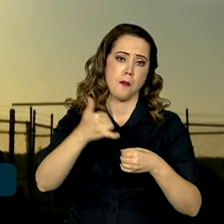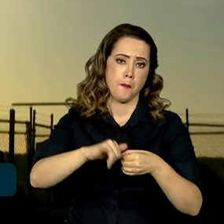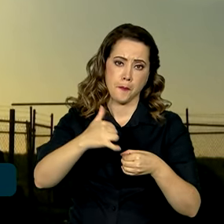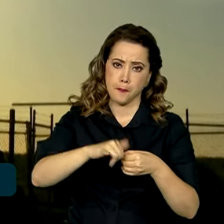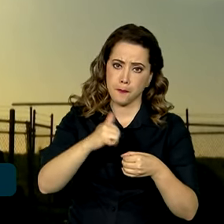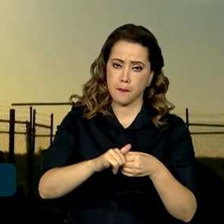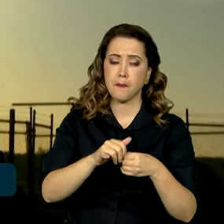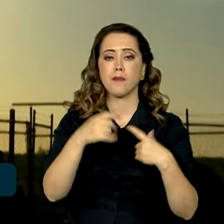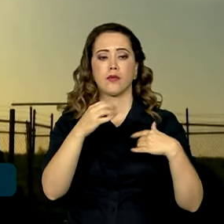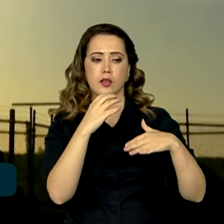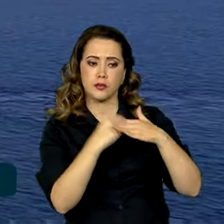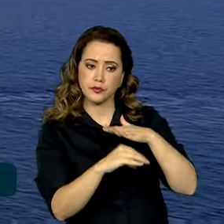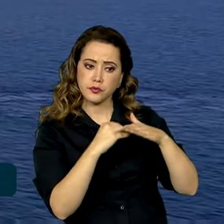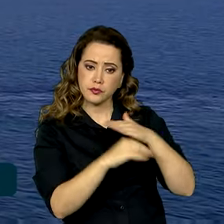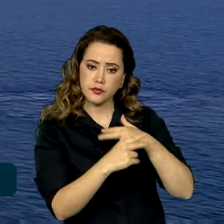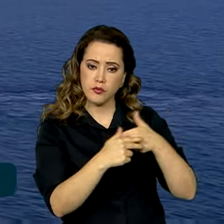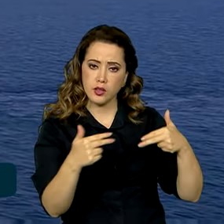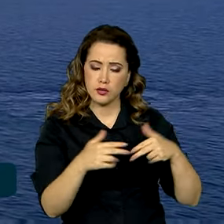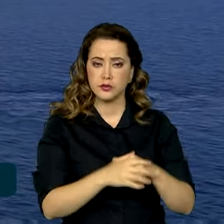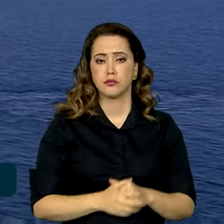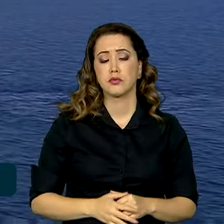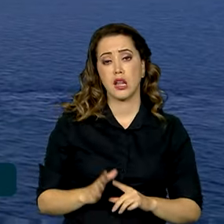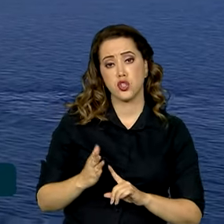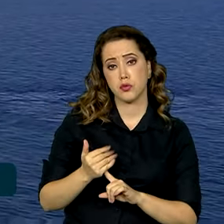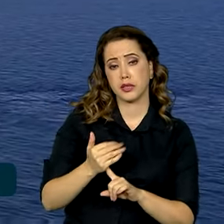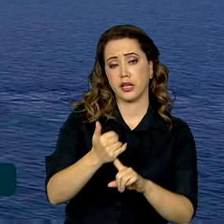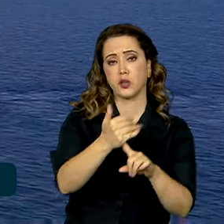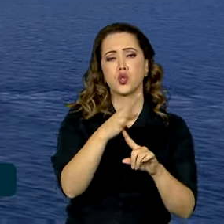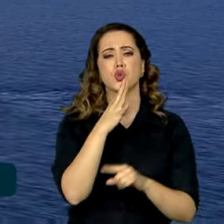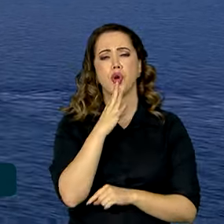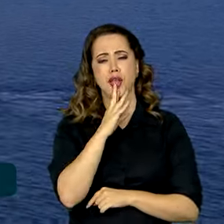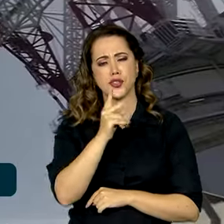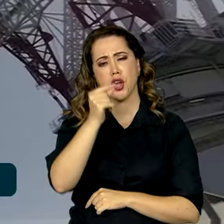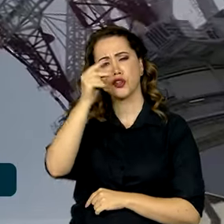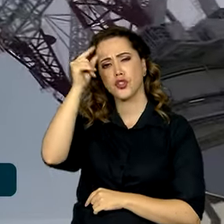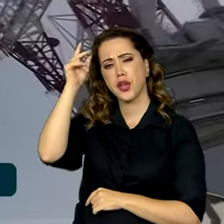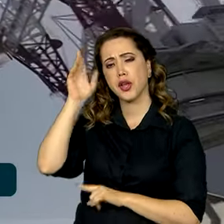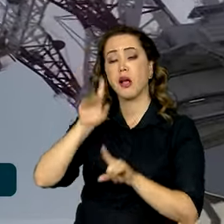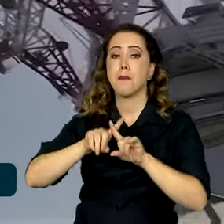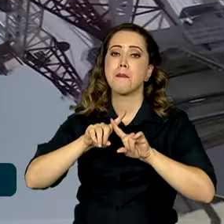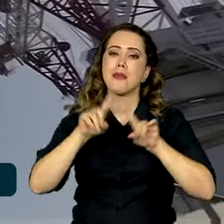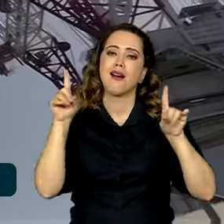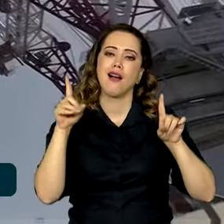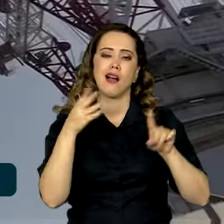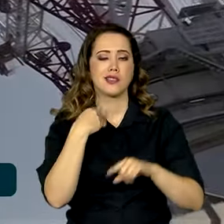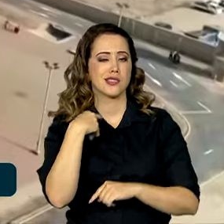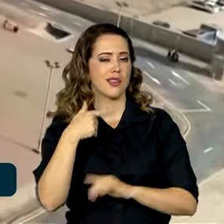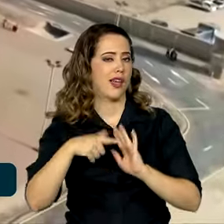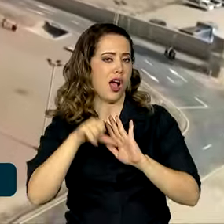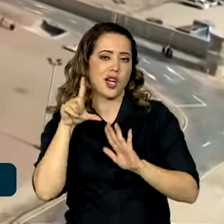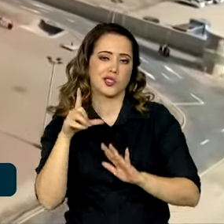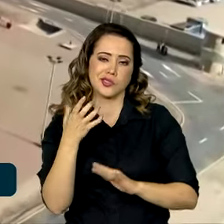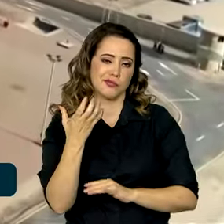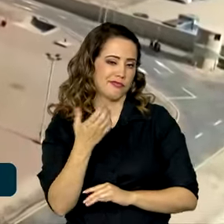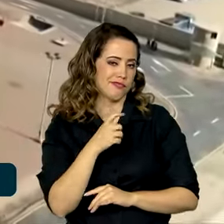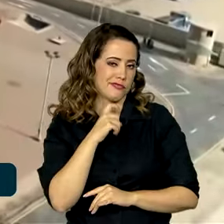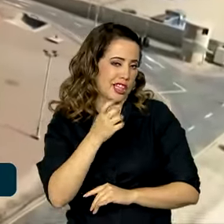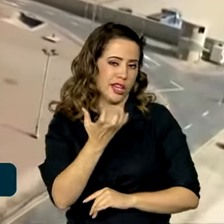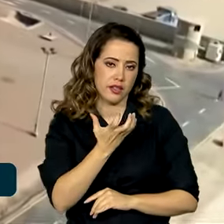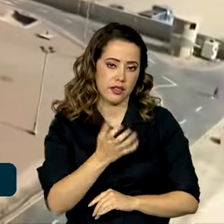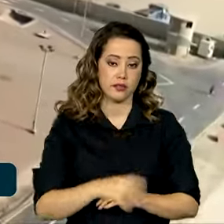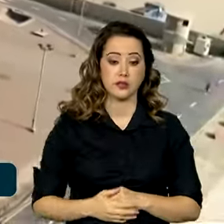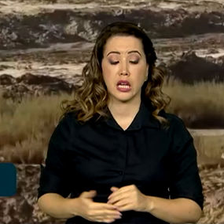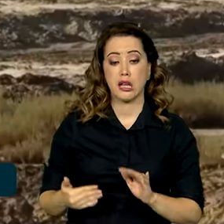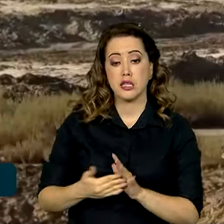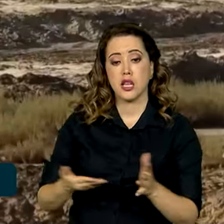investimentos em equipamentos, de uma tecnologia que se conhece faz tempo, mas em grande parte era ignorada. Até agora, isso não